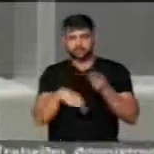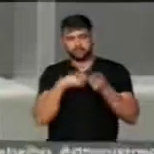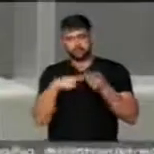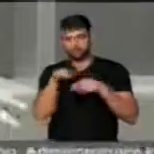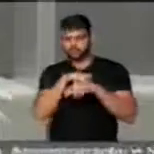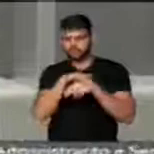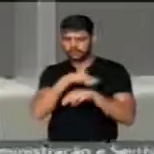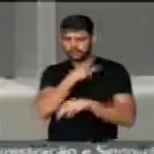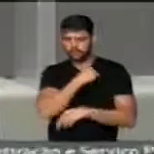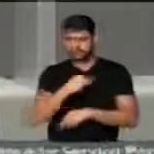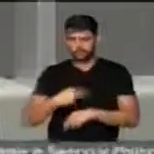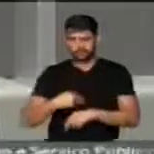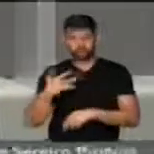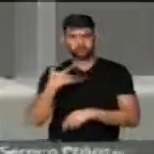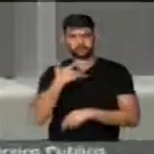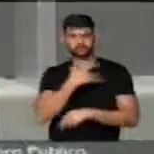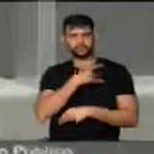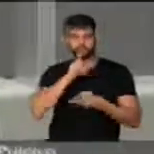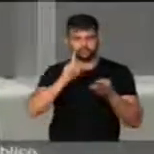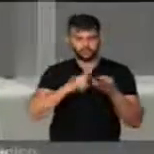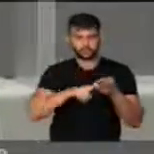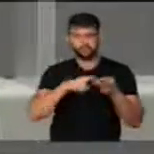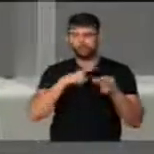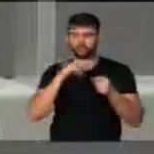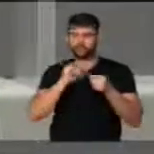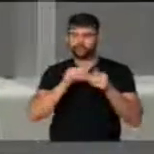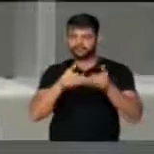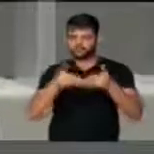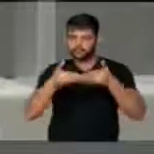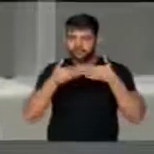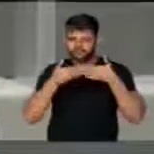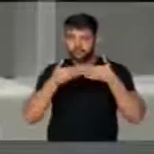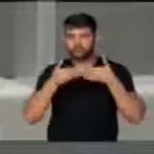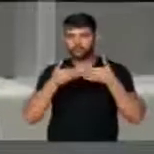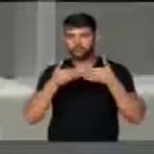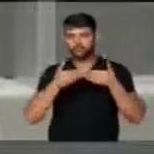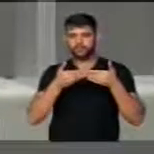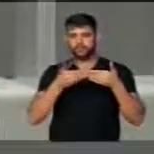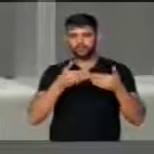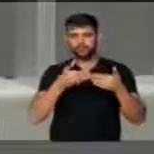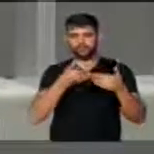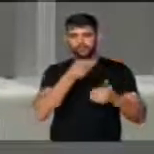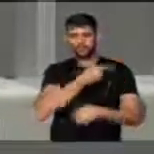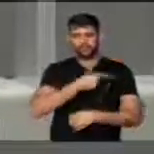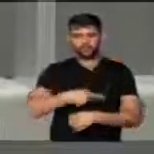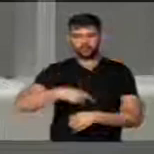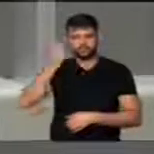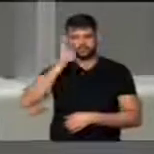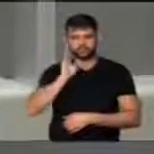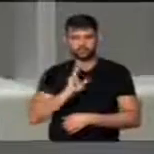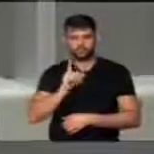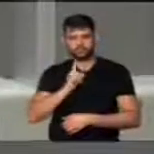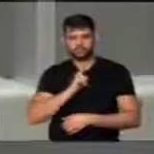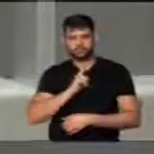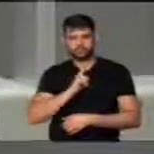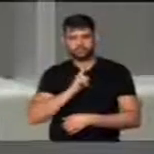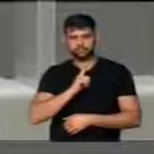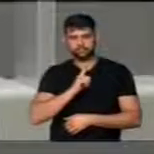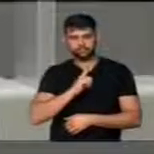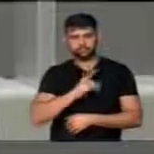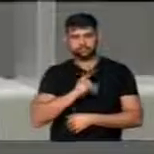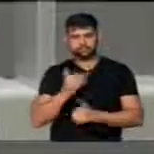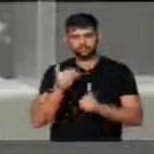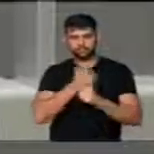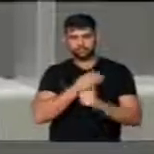conversar com o ministro da Saúde, eu faço aqui um apelo ao presidente da República, em